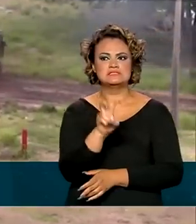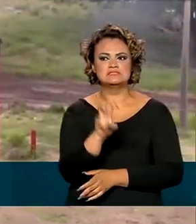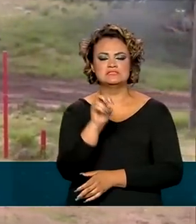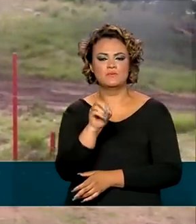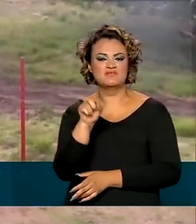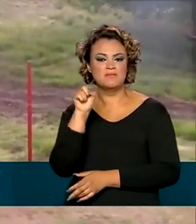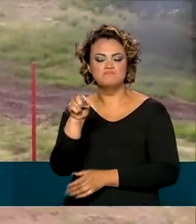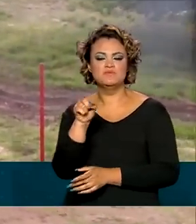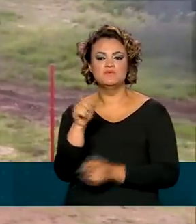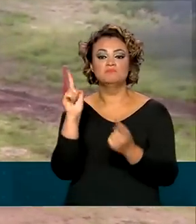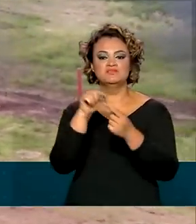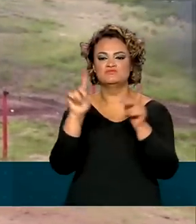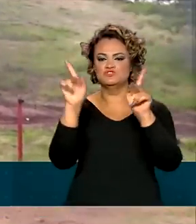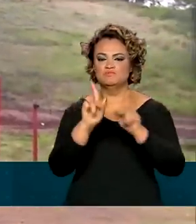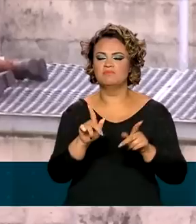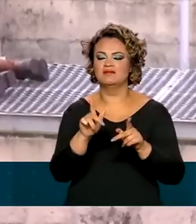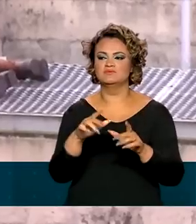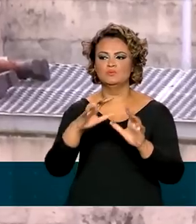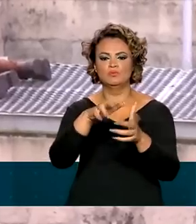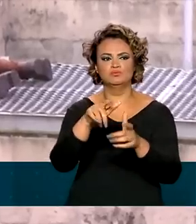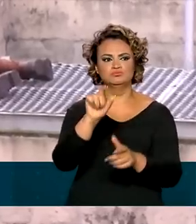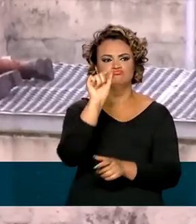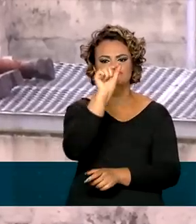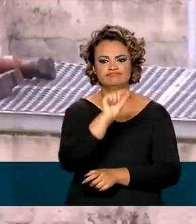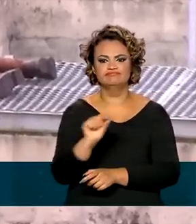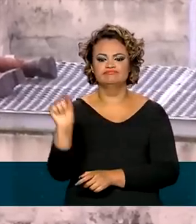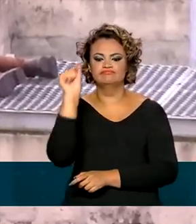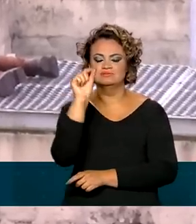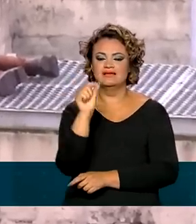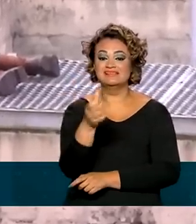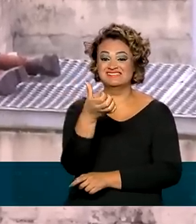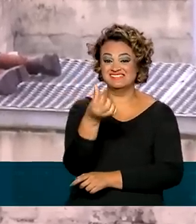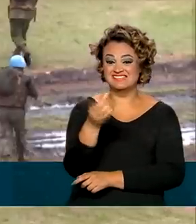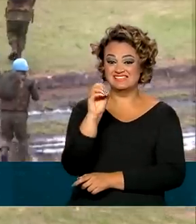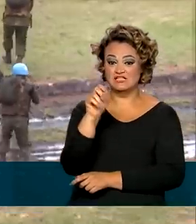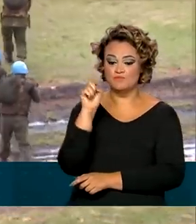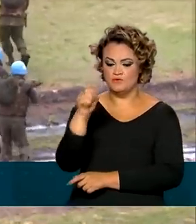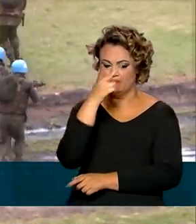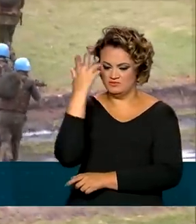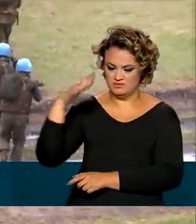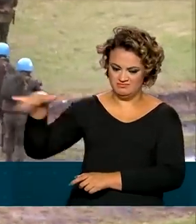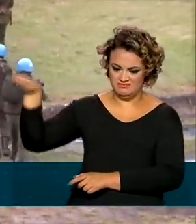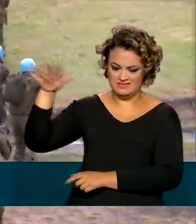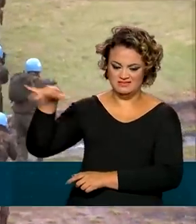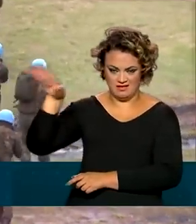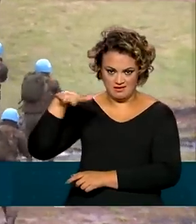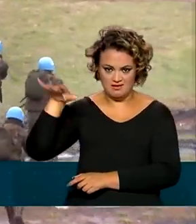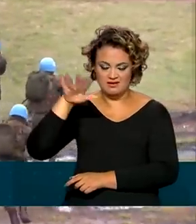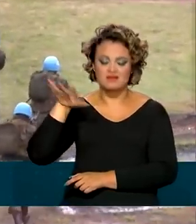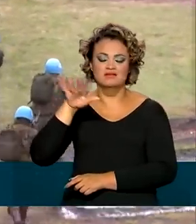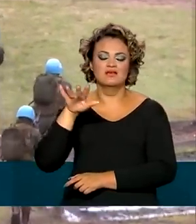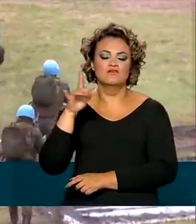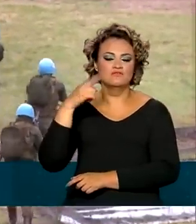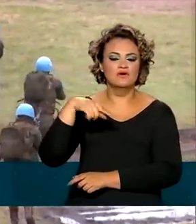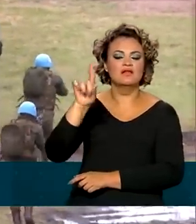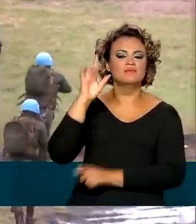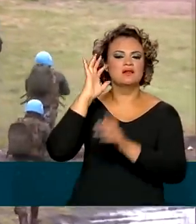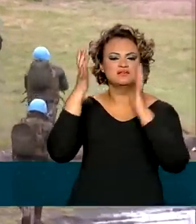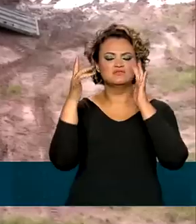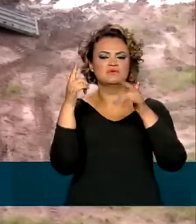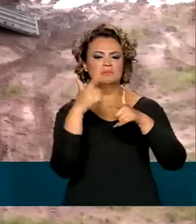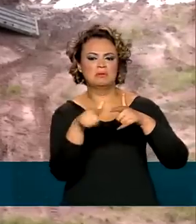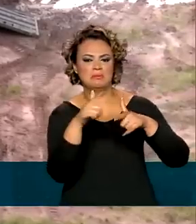paz em diversas regiões do mundo, com mais de 60 mil militares e policiais militares enviados para resolver